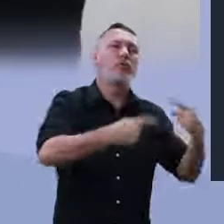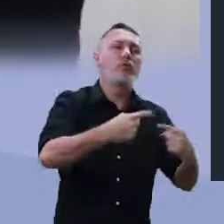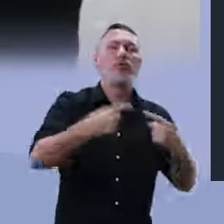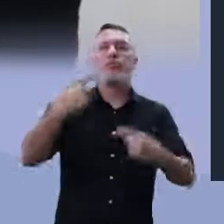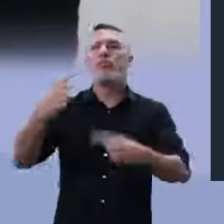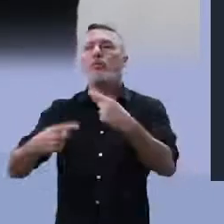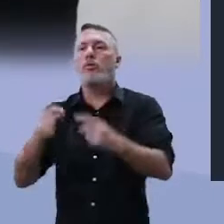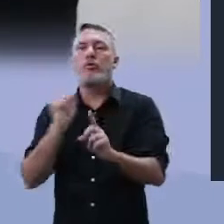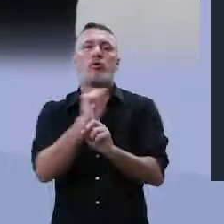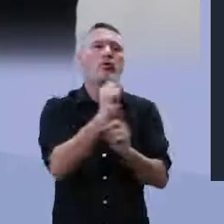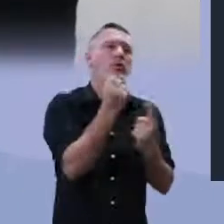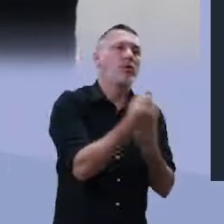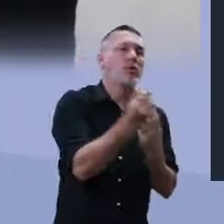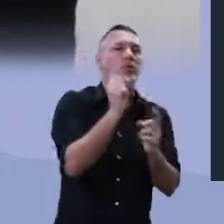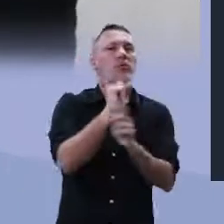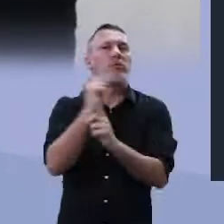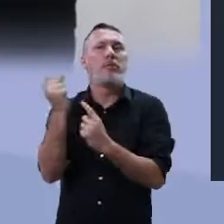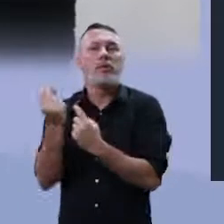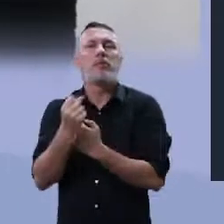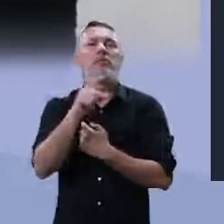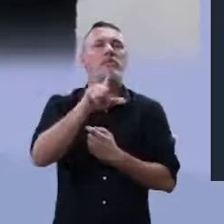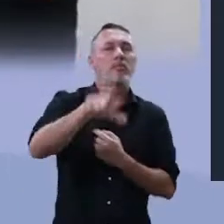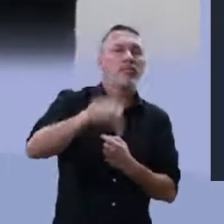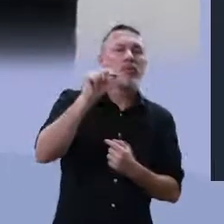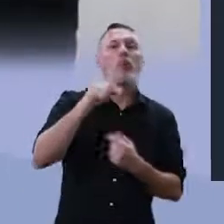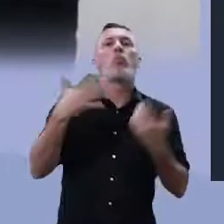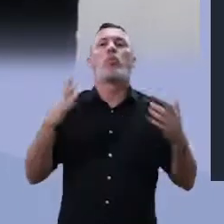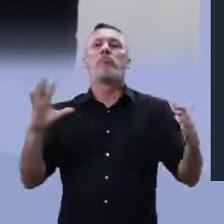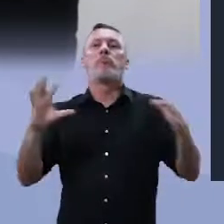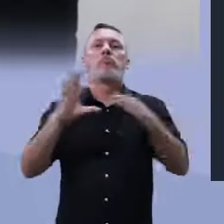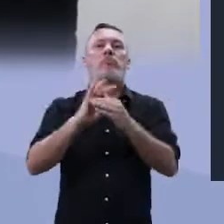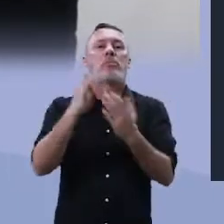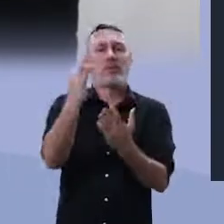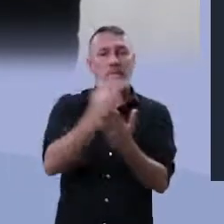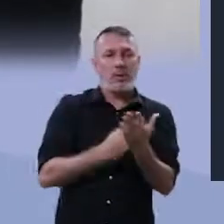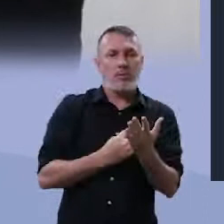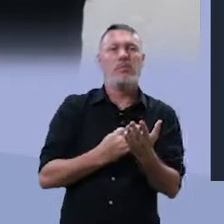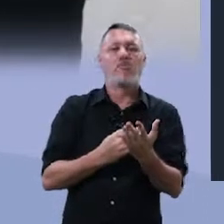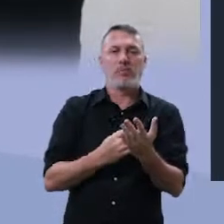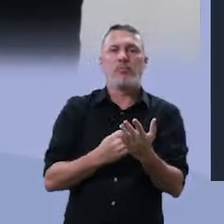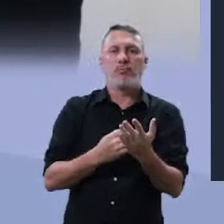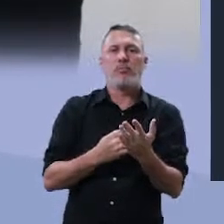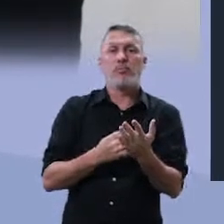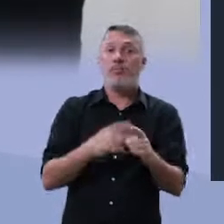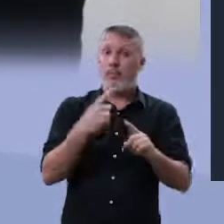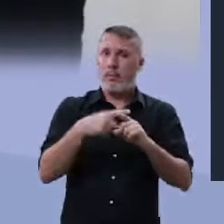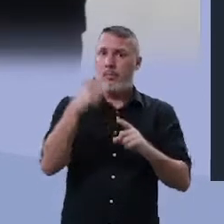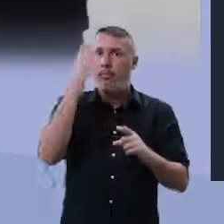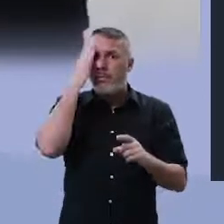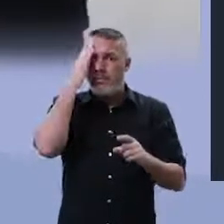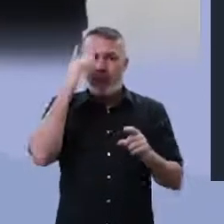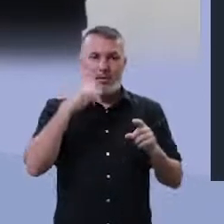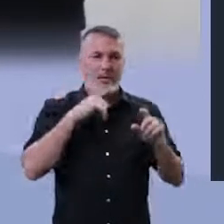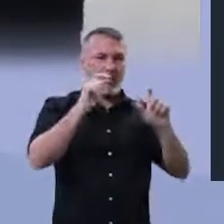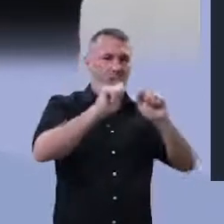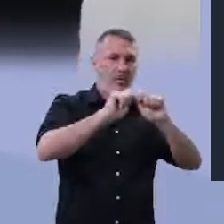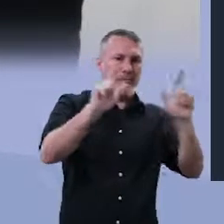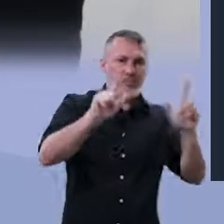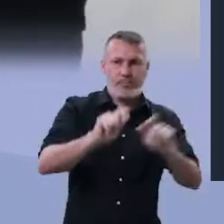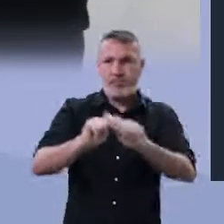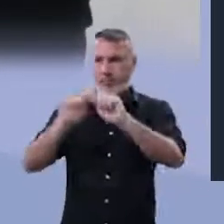o papel social e marcasse a alternativa adequada. Então, nós julgamos o par